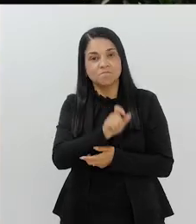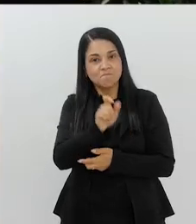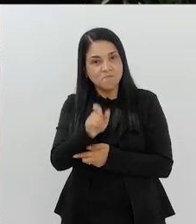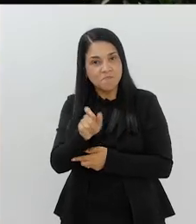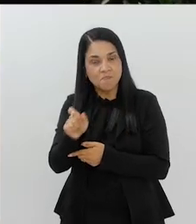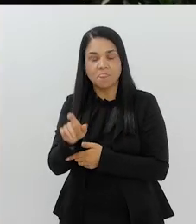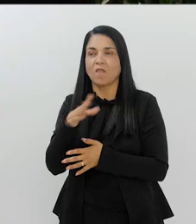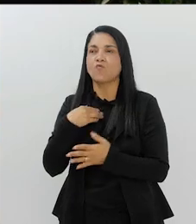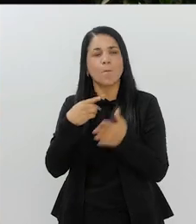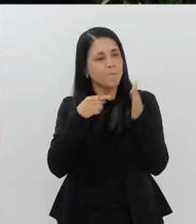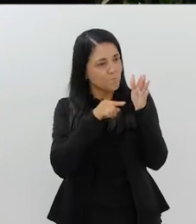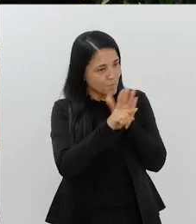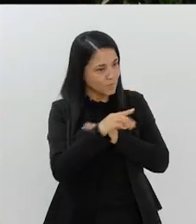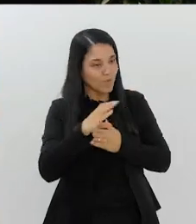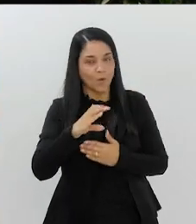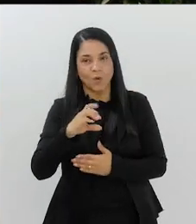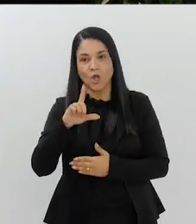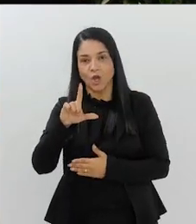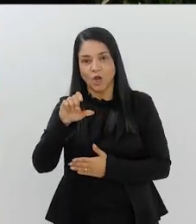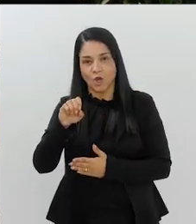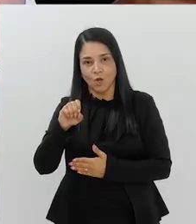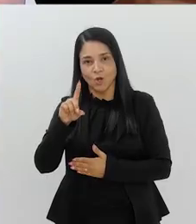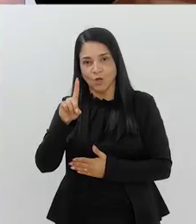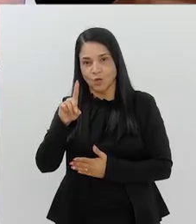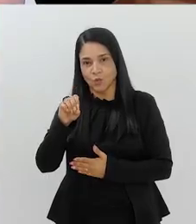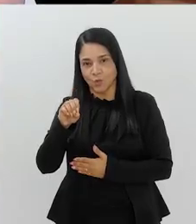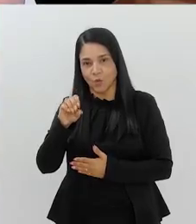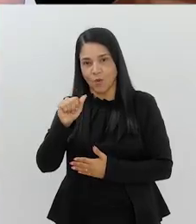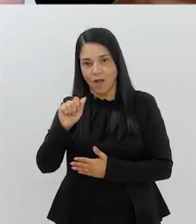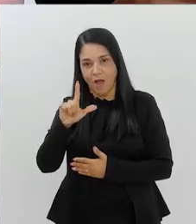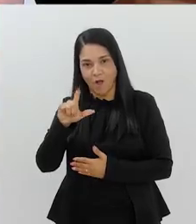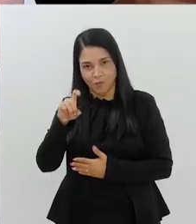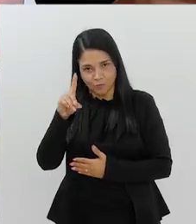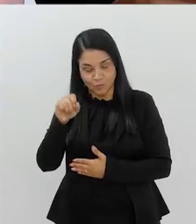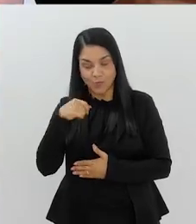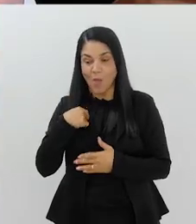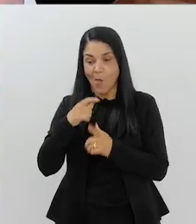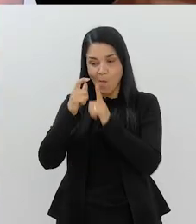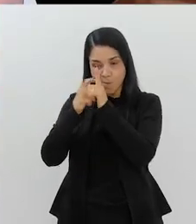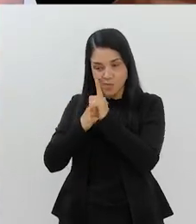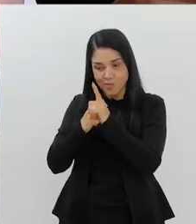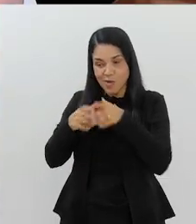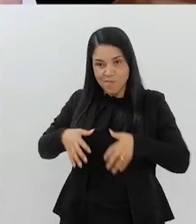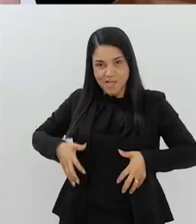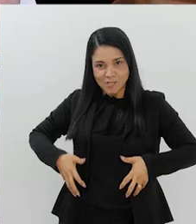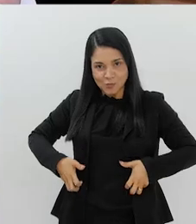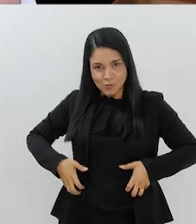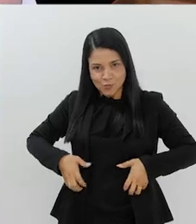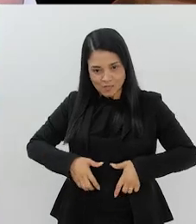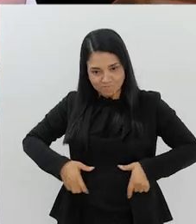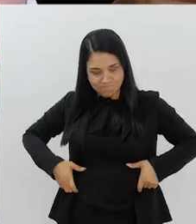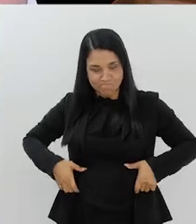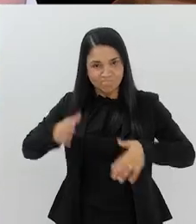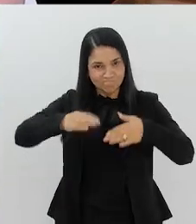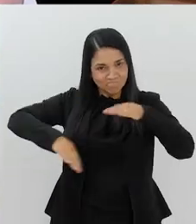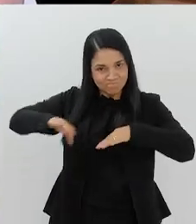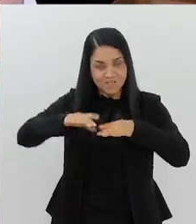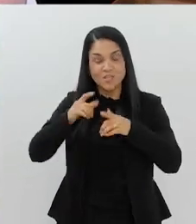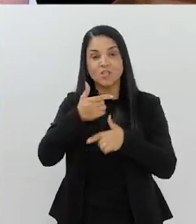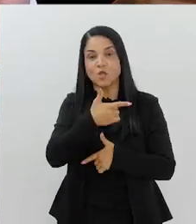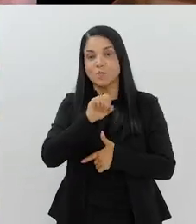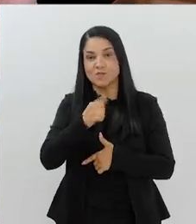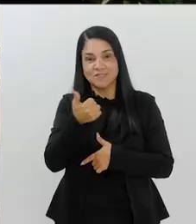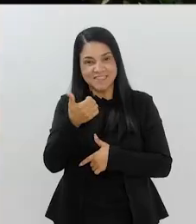um atleta aqui. Obrigado pelo atleta. É porque você é eterno. É que eu pendurei minha sungue em 2016. lá. Mas eu entendo.